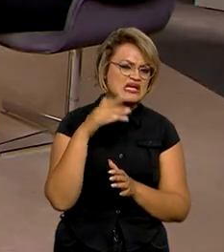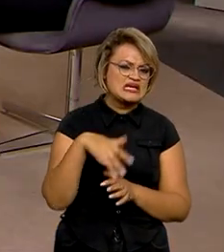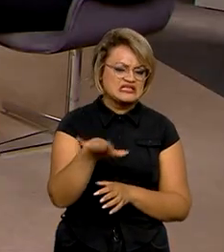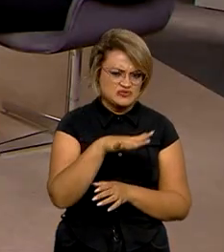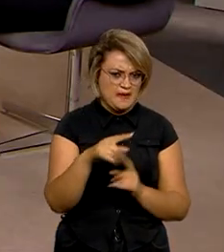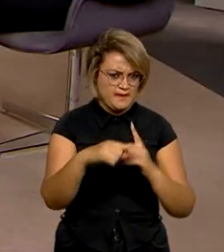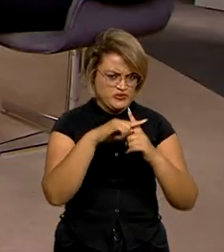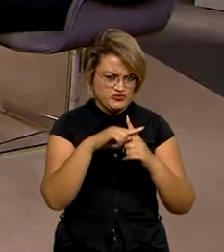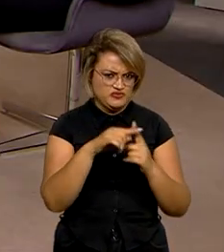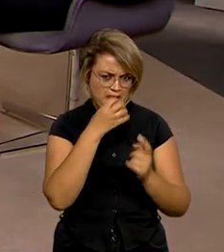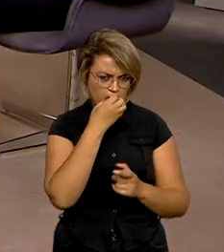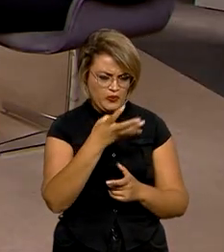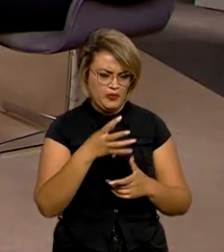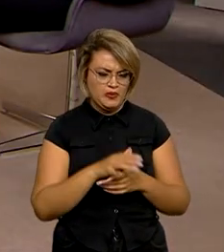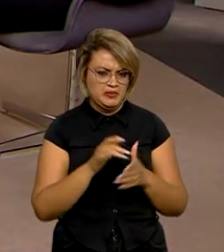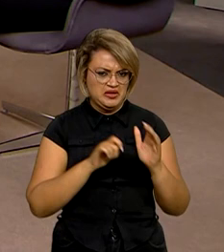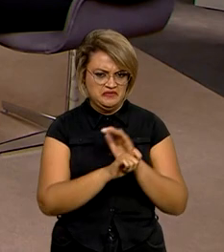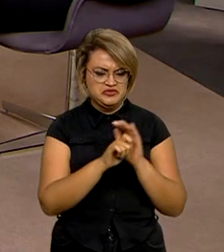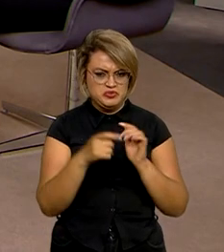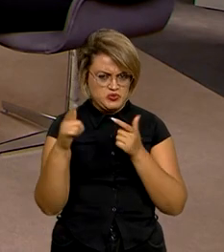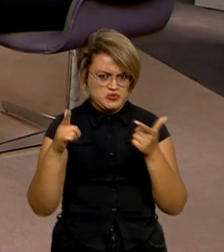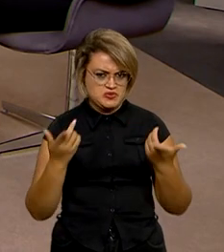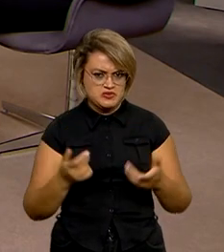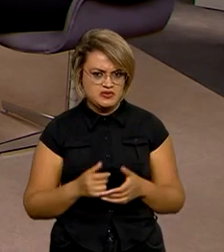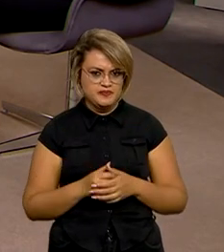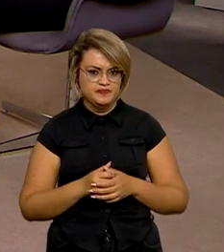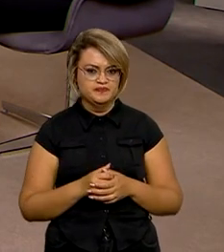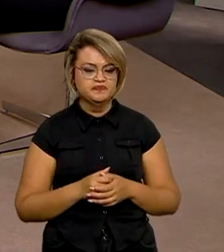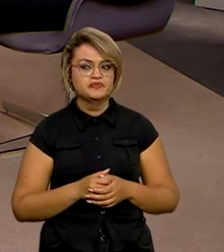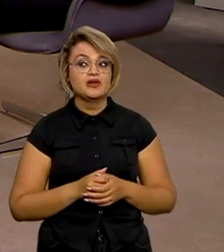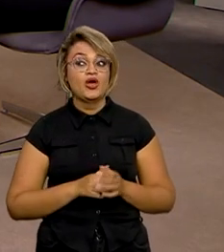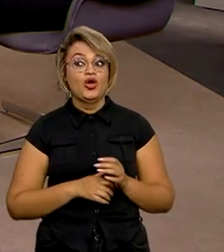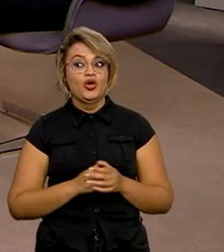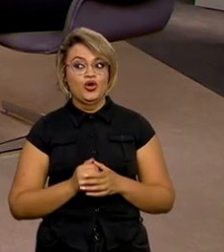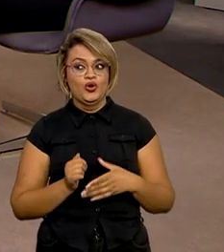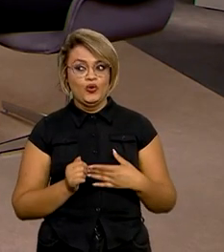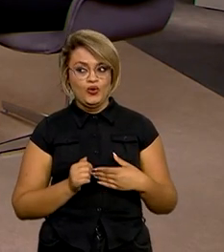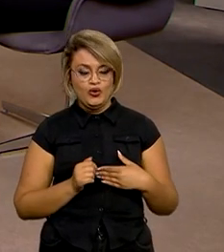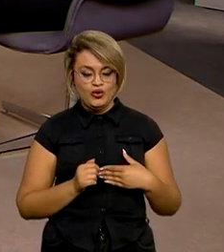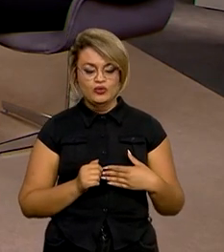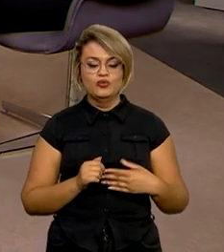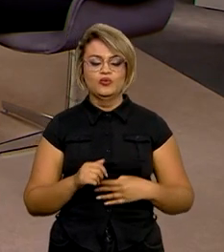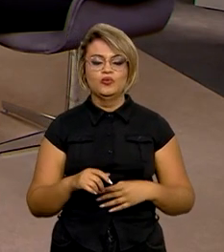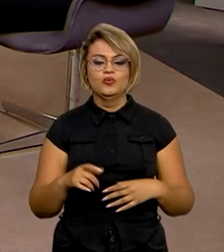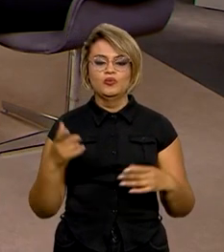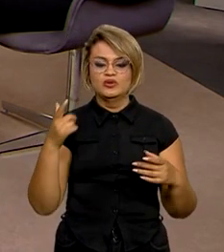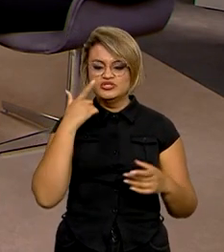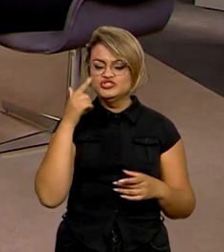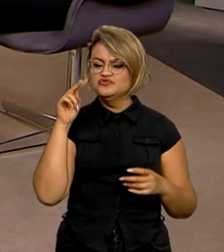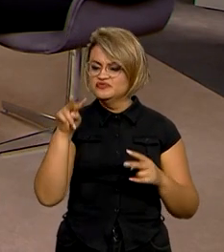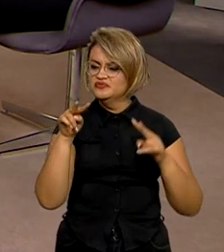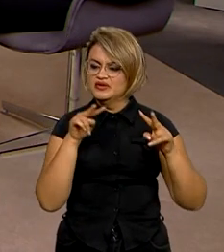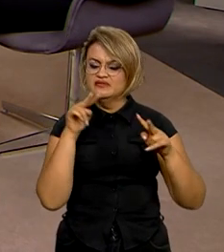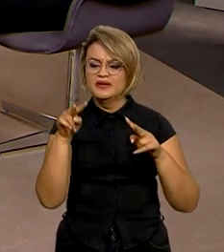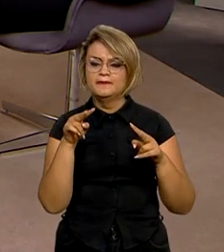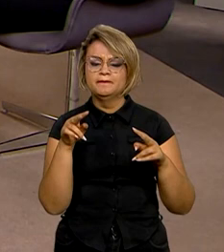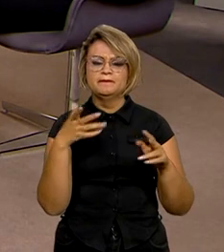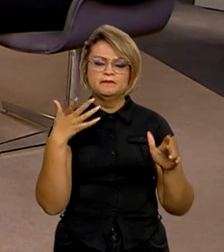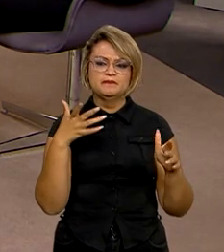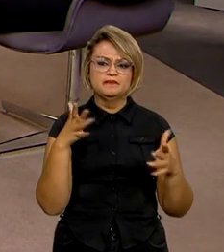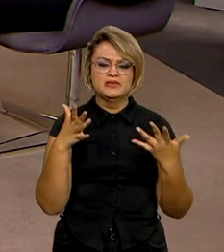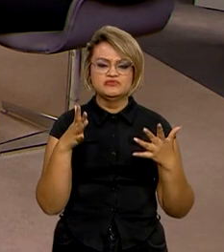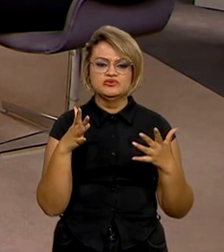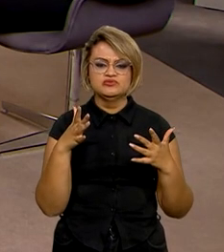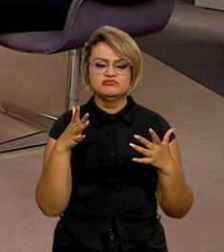é positivo para que haja mais investimento no país? Olha, quando aumenta o crescimento, como nós estamos vendo, né? Atingindo aí, praticamente,